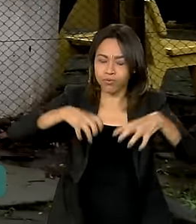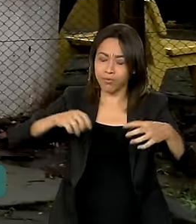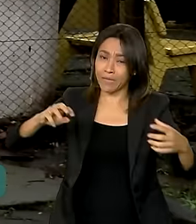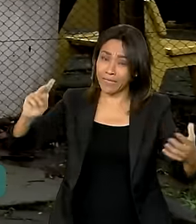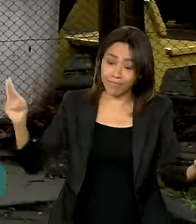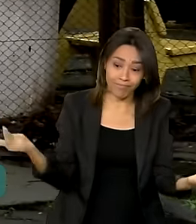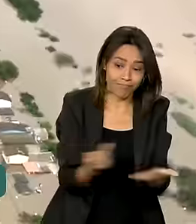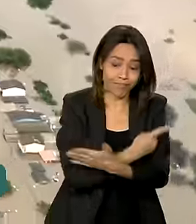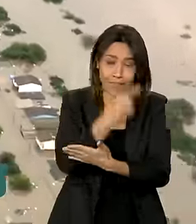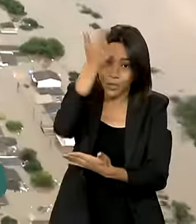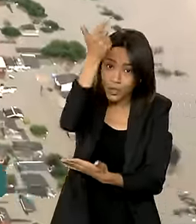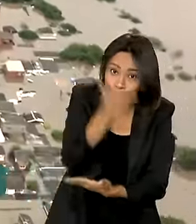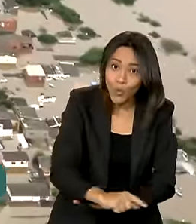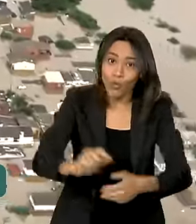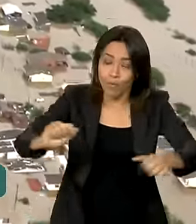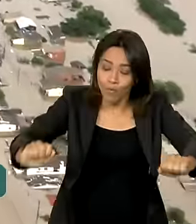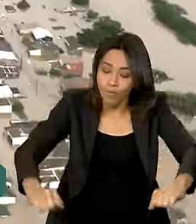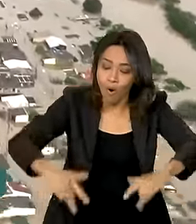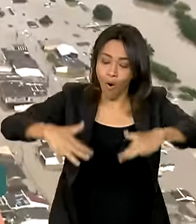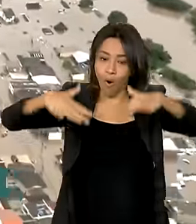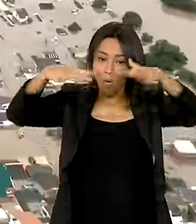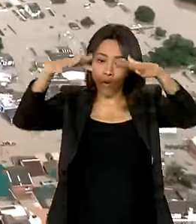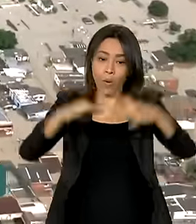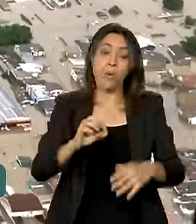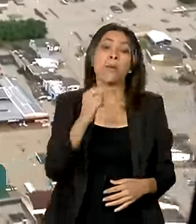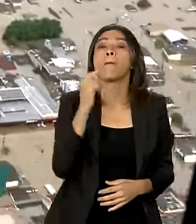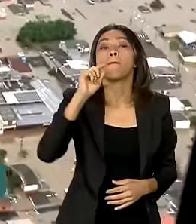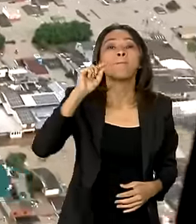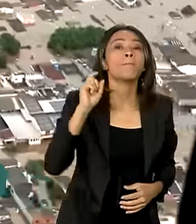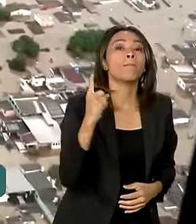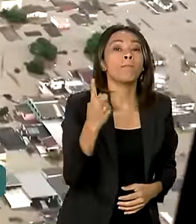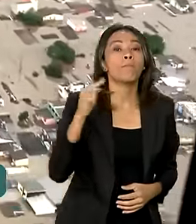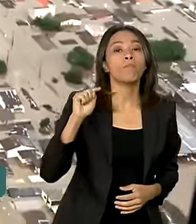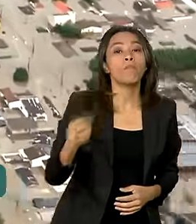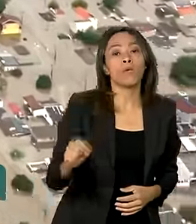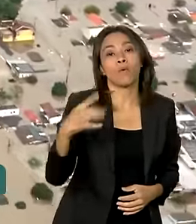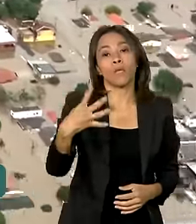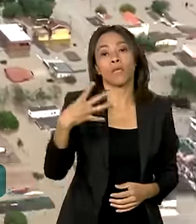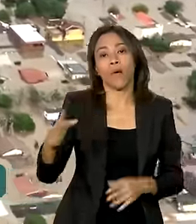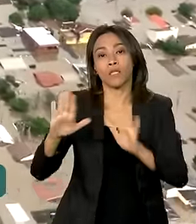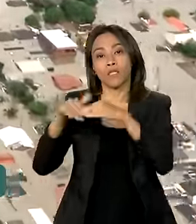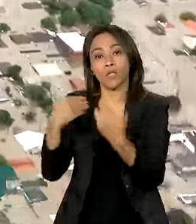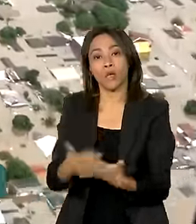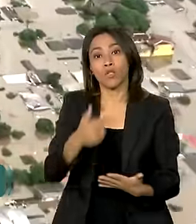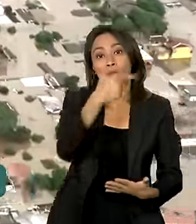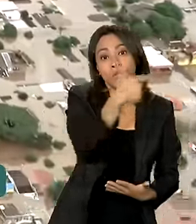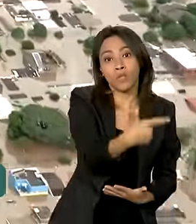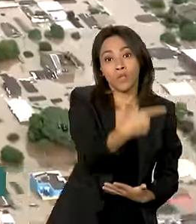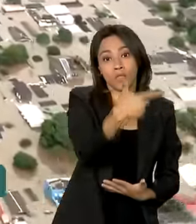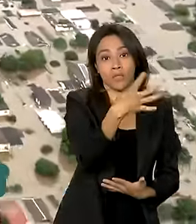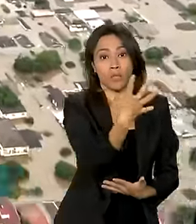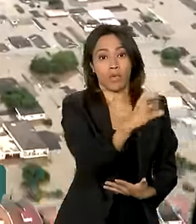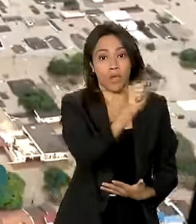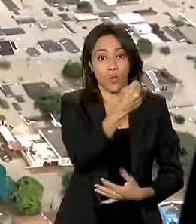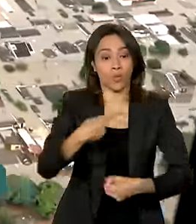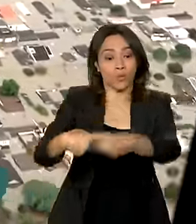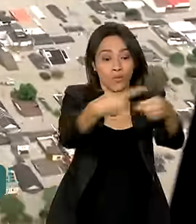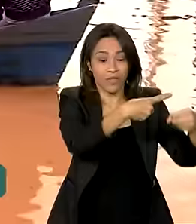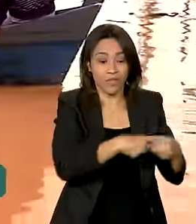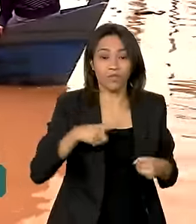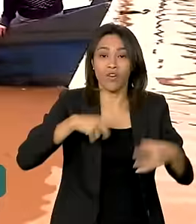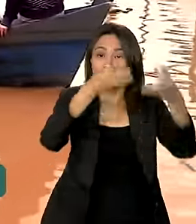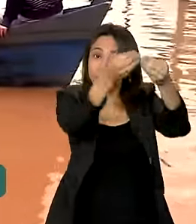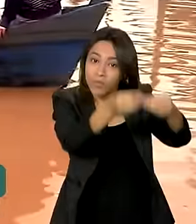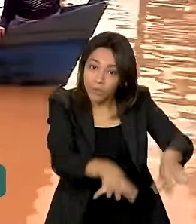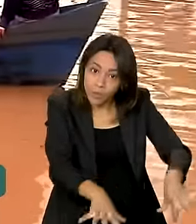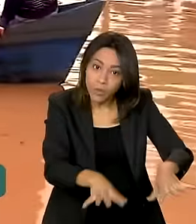alagamentos. 1.044 escolas de 248 municípios estão afetadas.